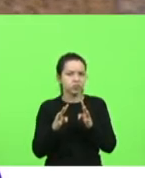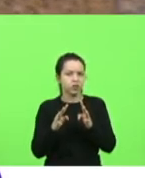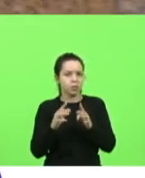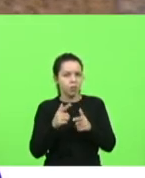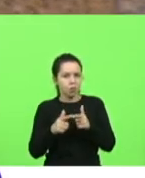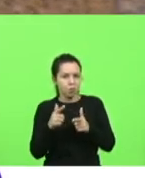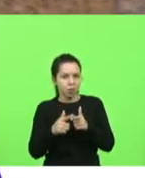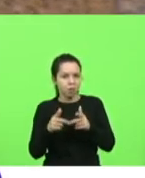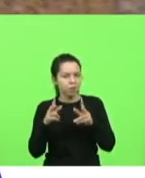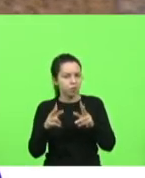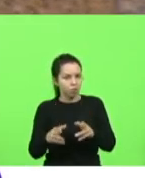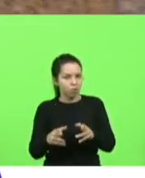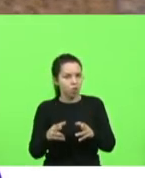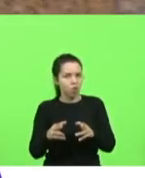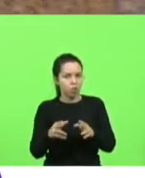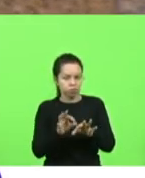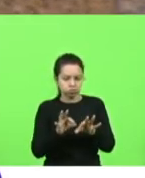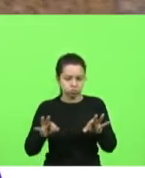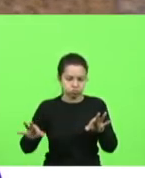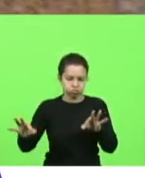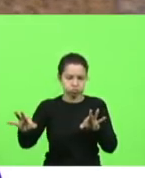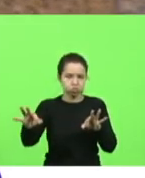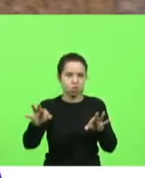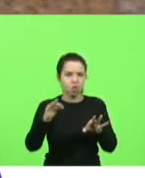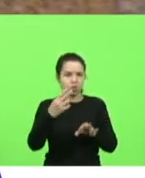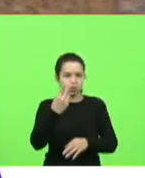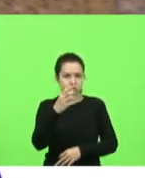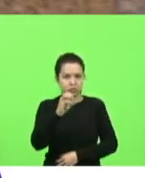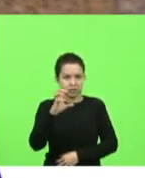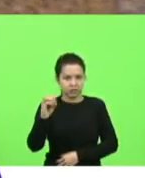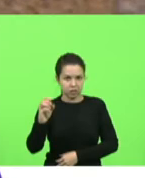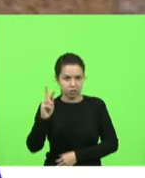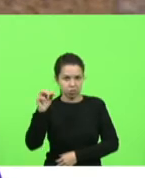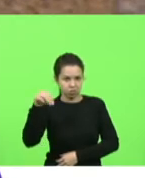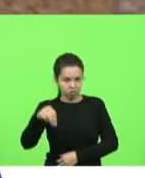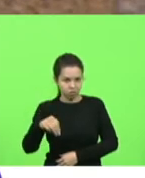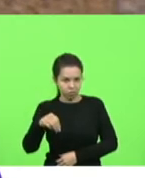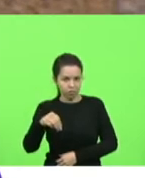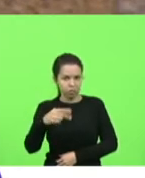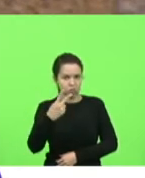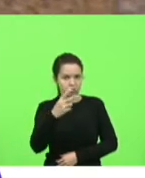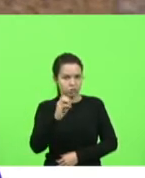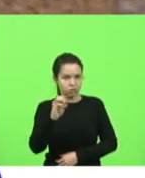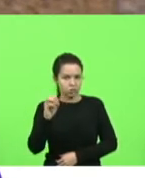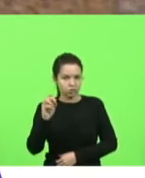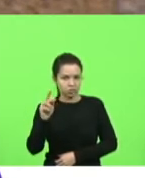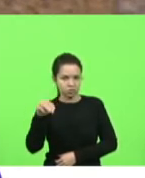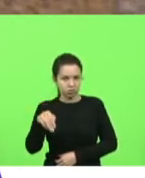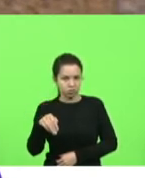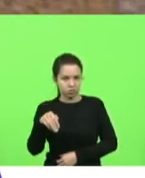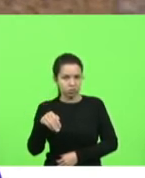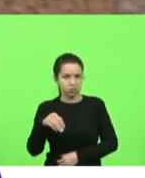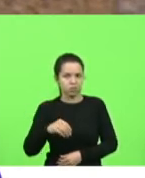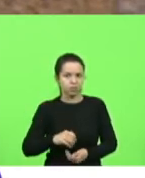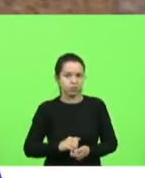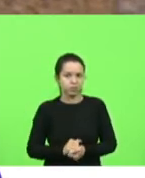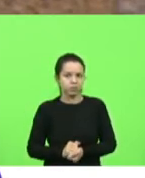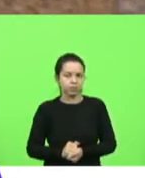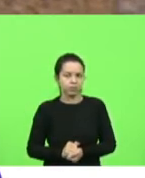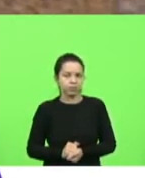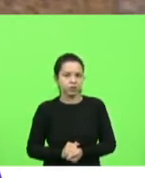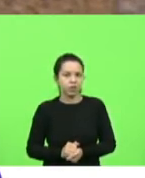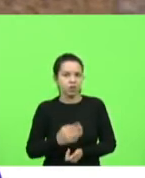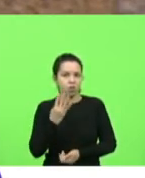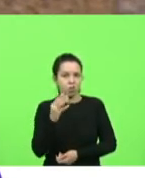essa do Majorca um raio de 200 quilômetros de 200 quilômetros de distância de São Francisco do Sul vocês julgaram 4